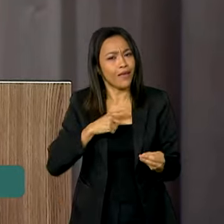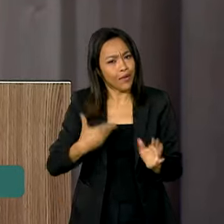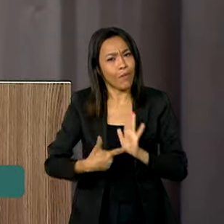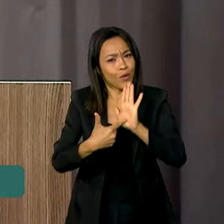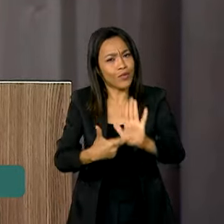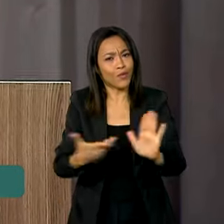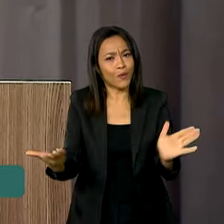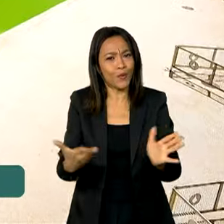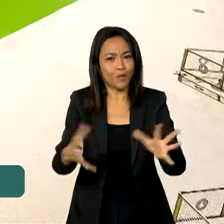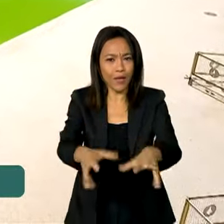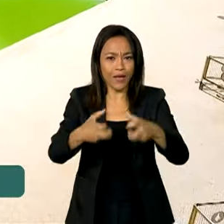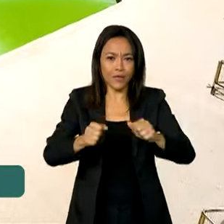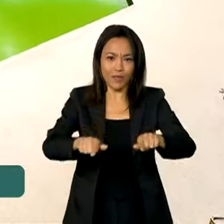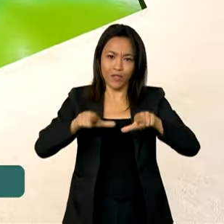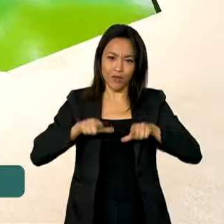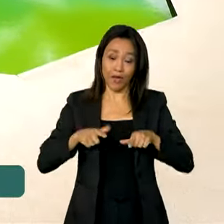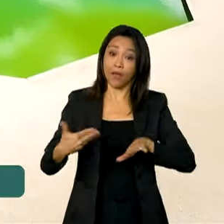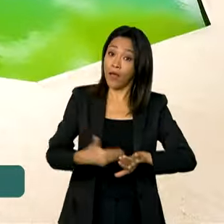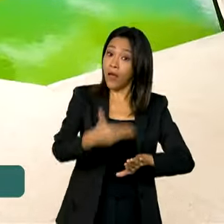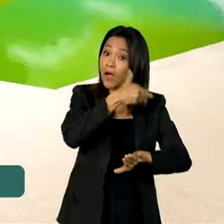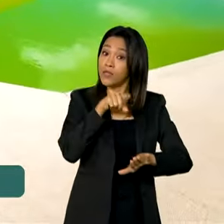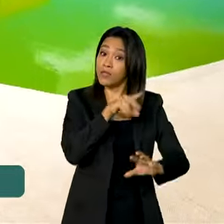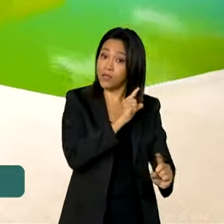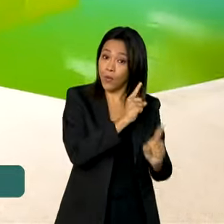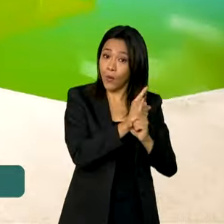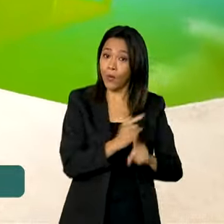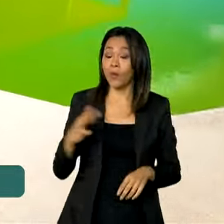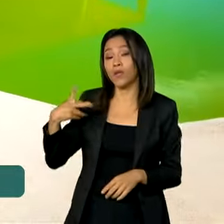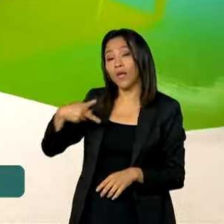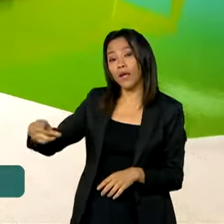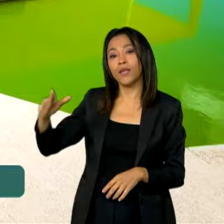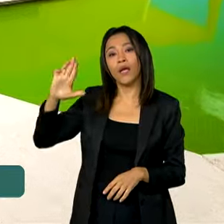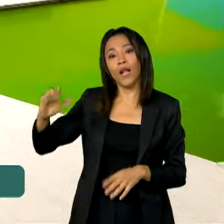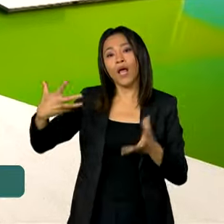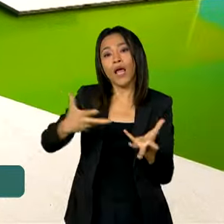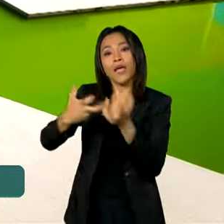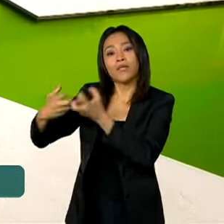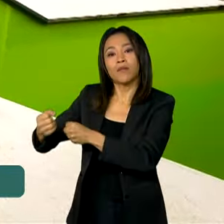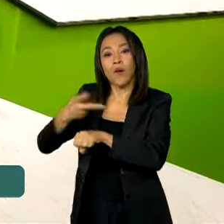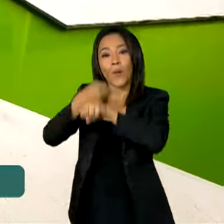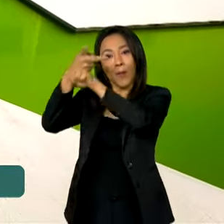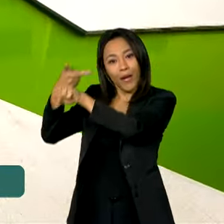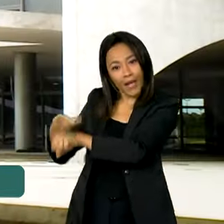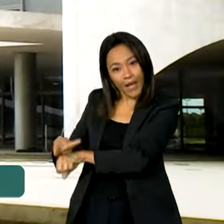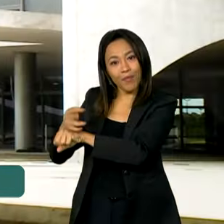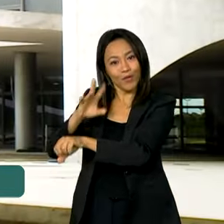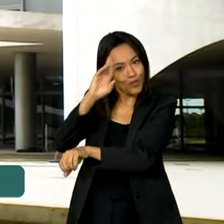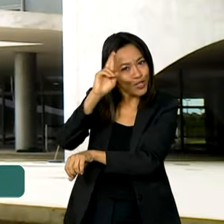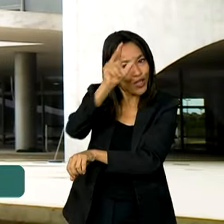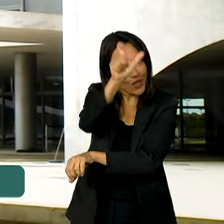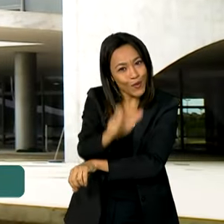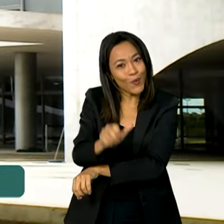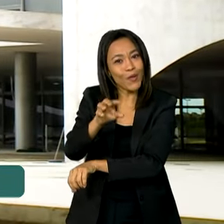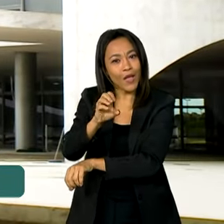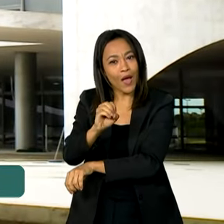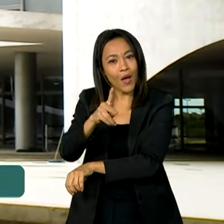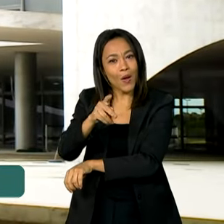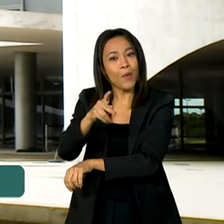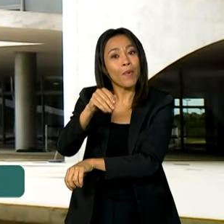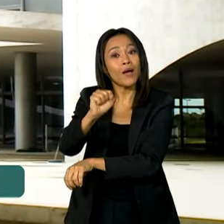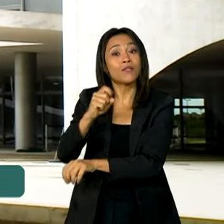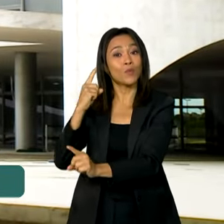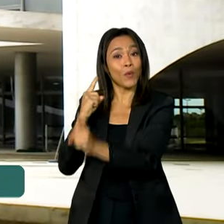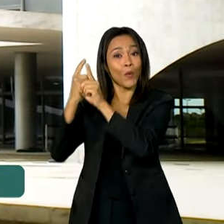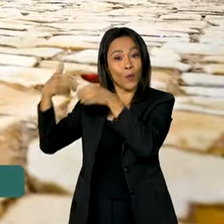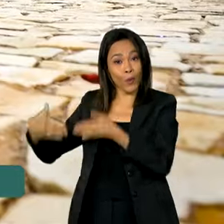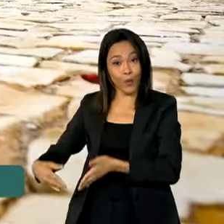hoje ao receber esse certificado. Antes da cerimônia, o presidente Lula recebeu o prêmio do diretor da OPAS em um encontro no Palácio